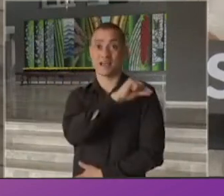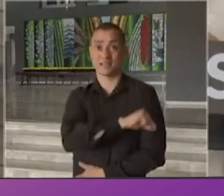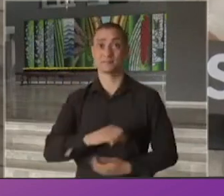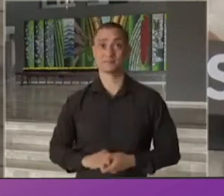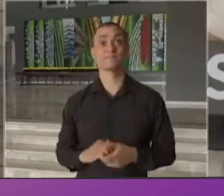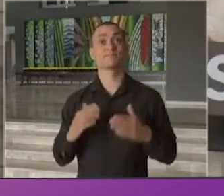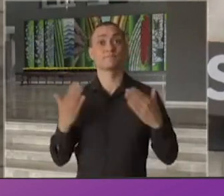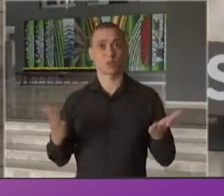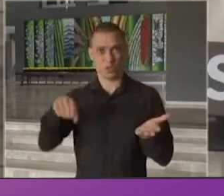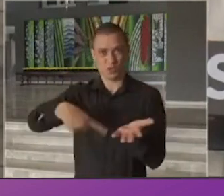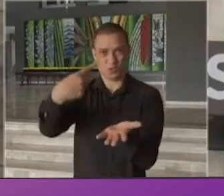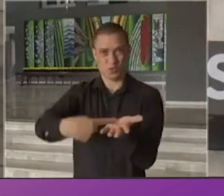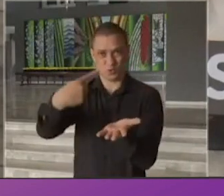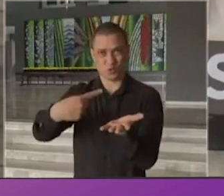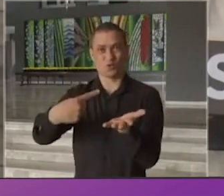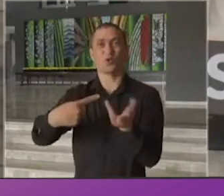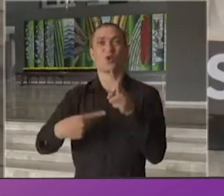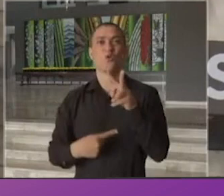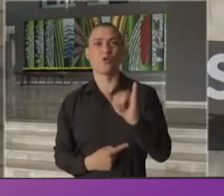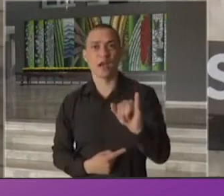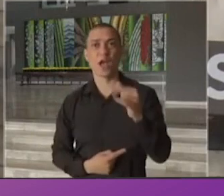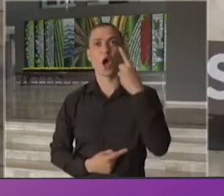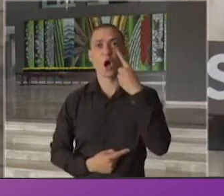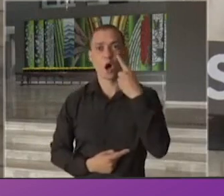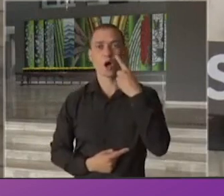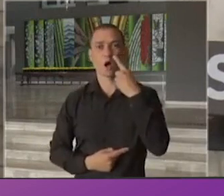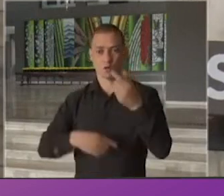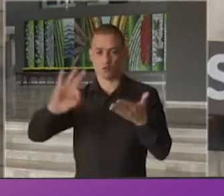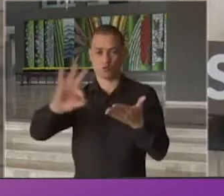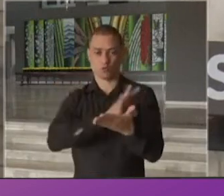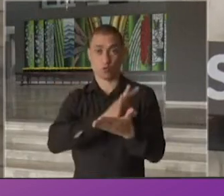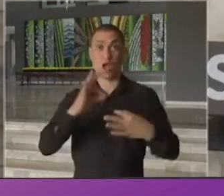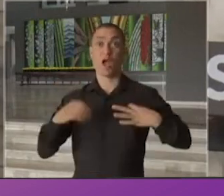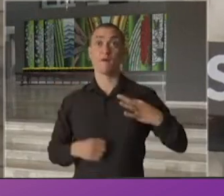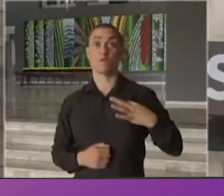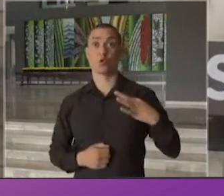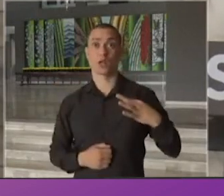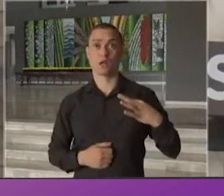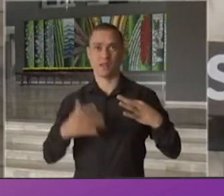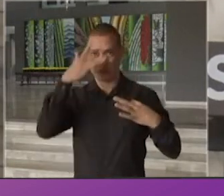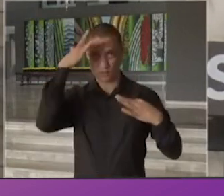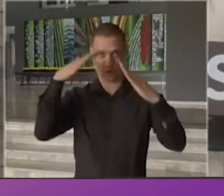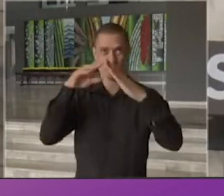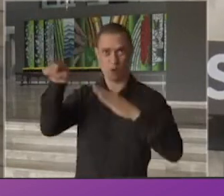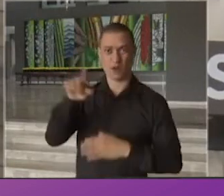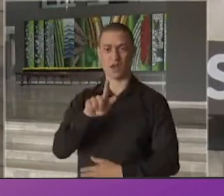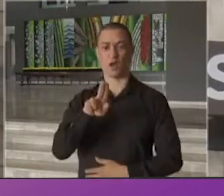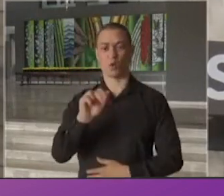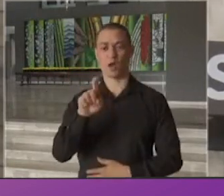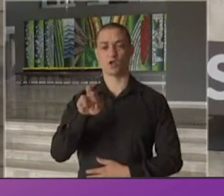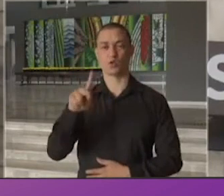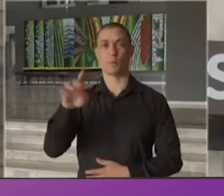Então, esse acordo prevê a inscrição de voluntários de Guaxupé a partir dessa semana,